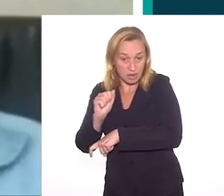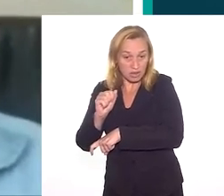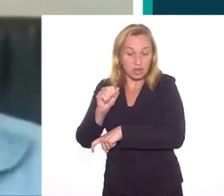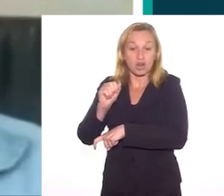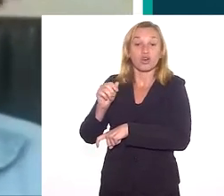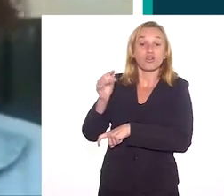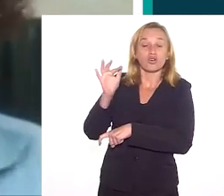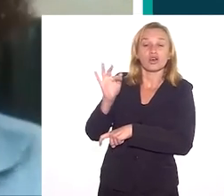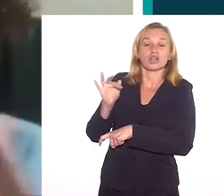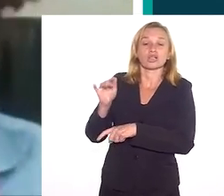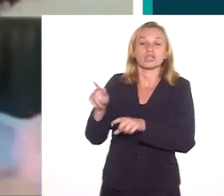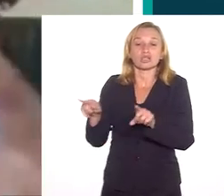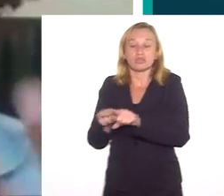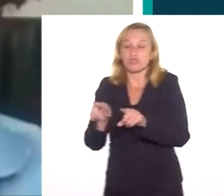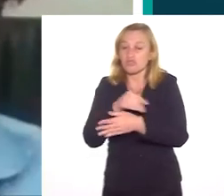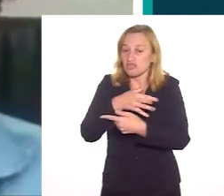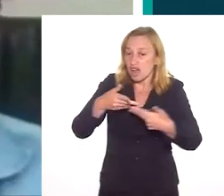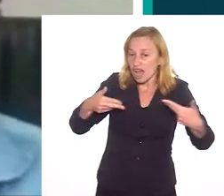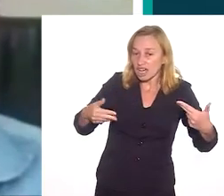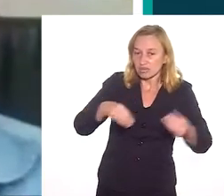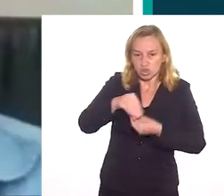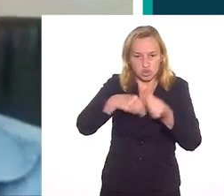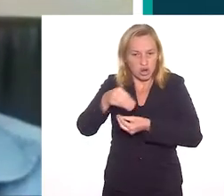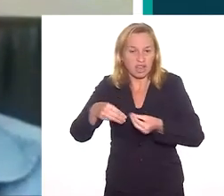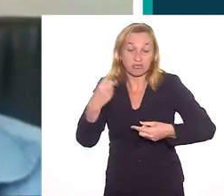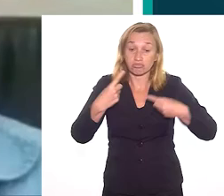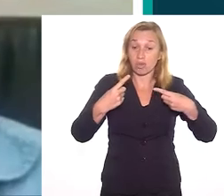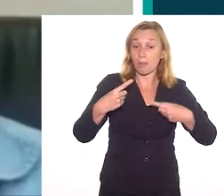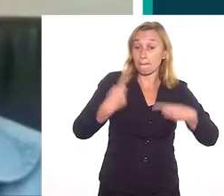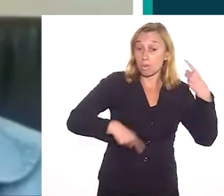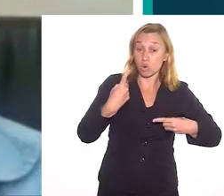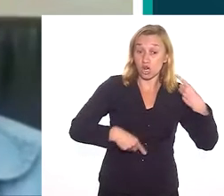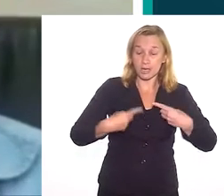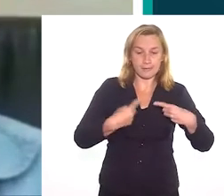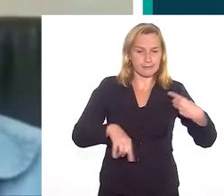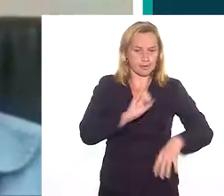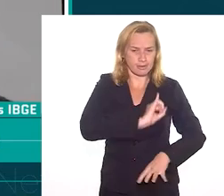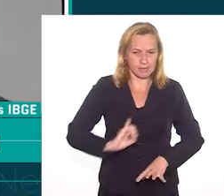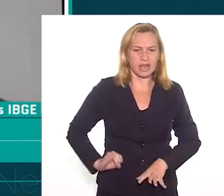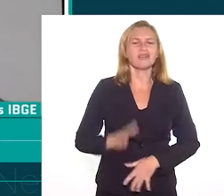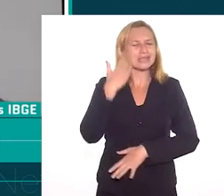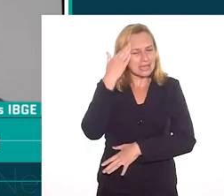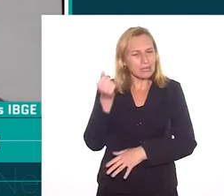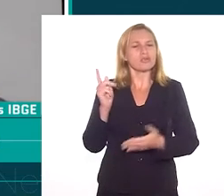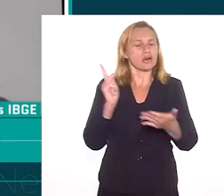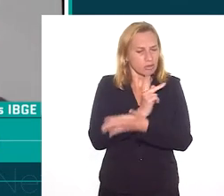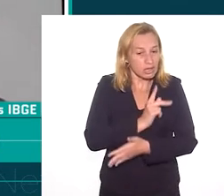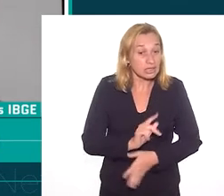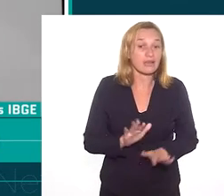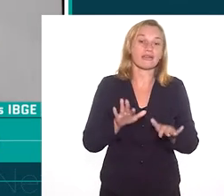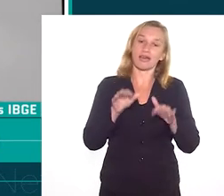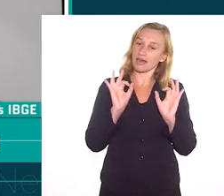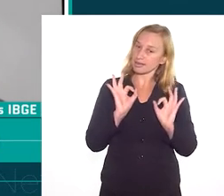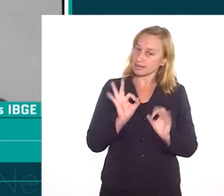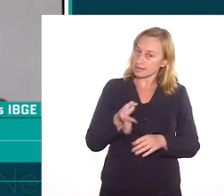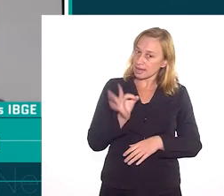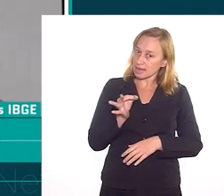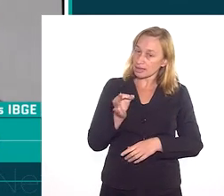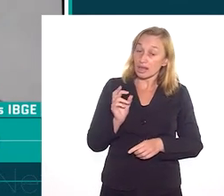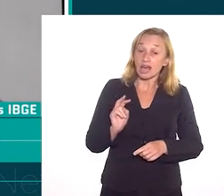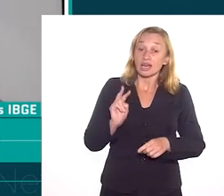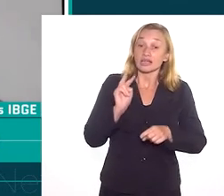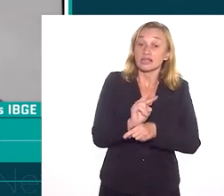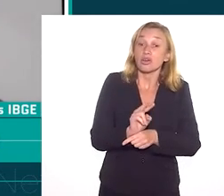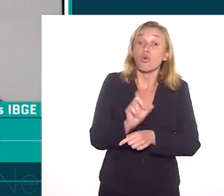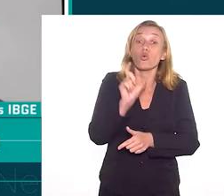Paraíba Fluminense, muitos também envolvidos com a política imperial, eles sabiam o que estava por vir. Então, é